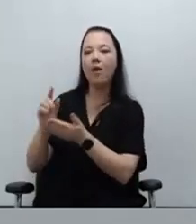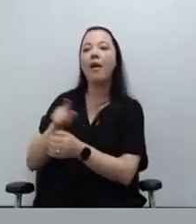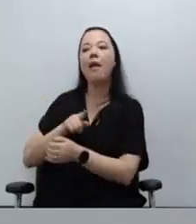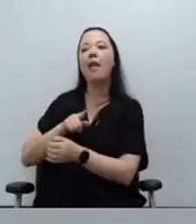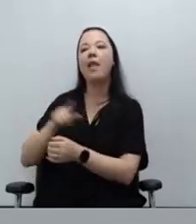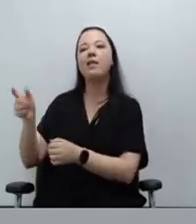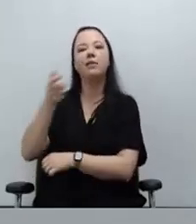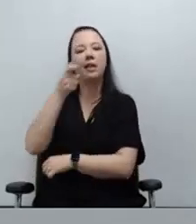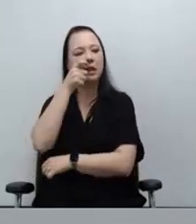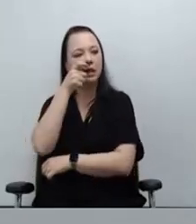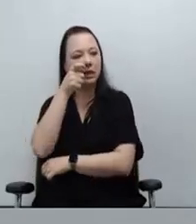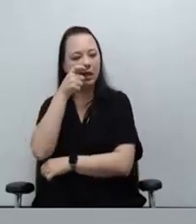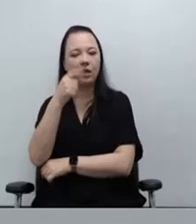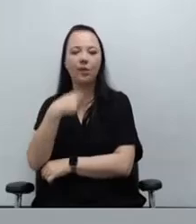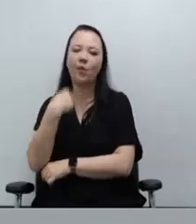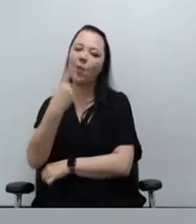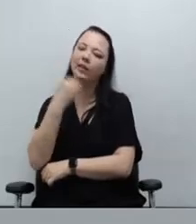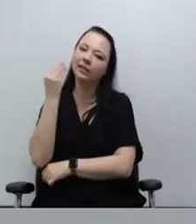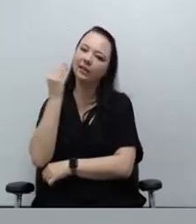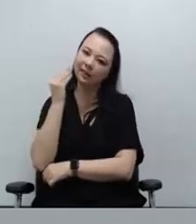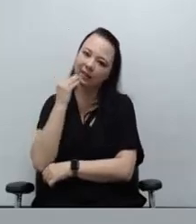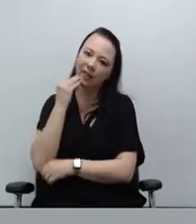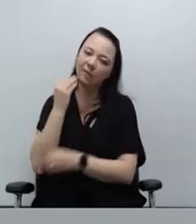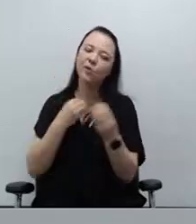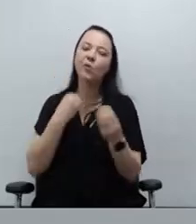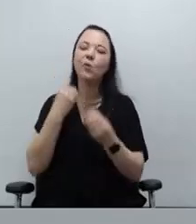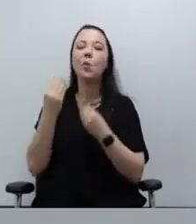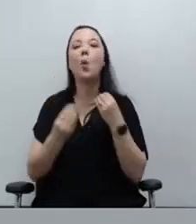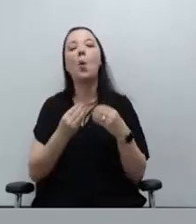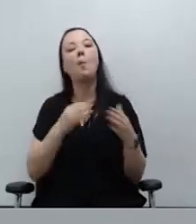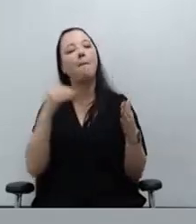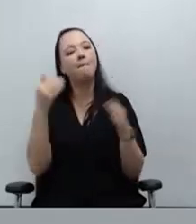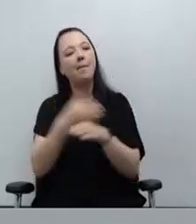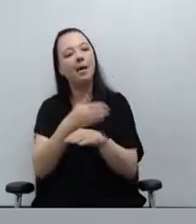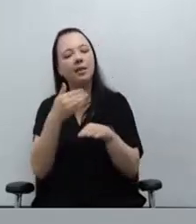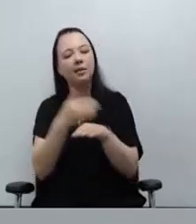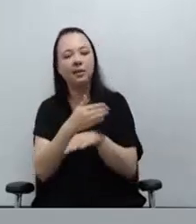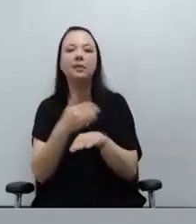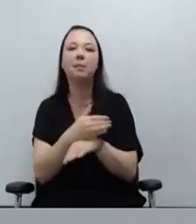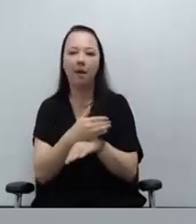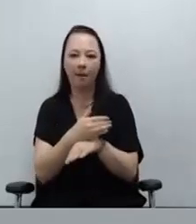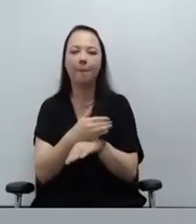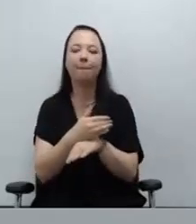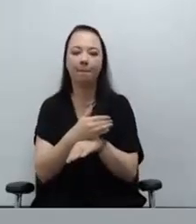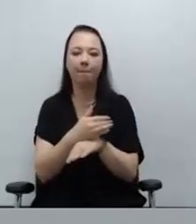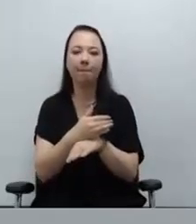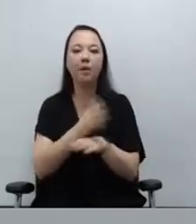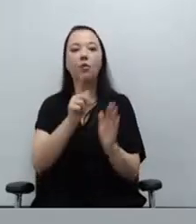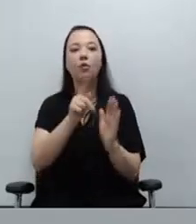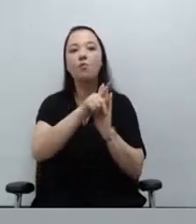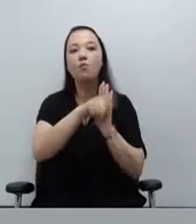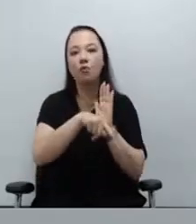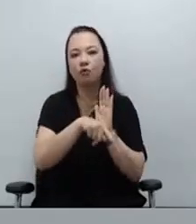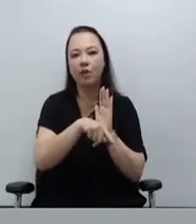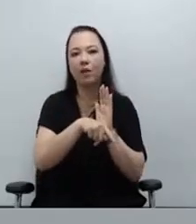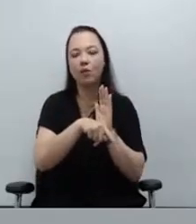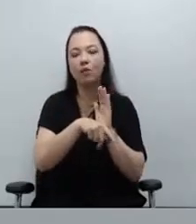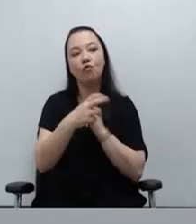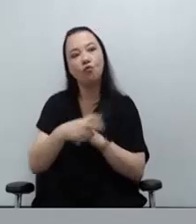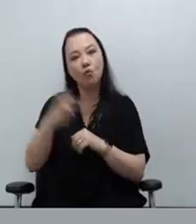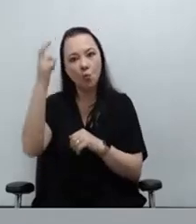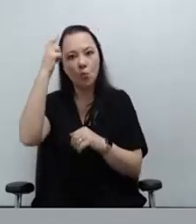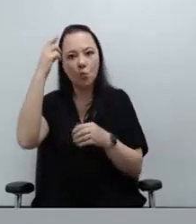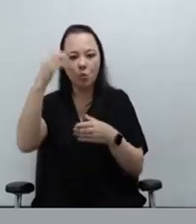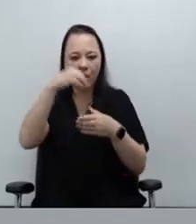em a gente tentar realizar uma parceria nesse sentido da Defensoria Pública passar a participar desse projeto de cultura nas